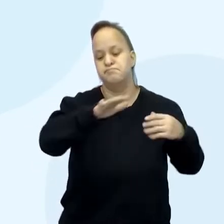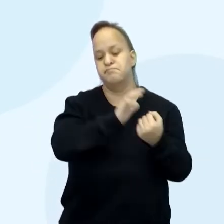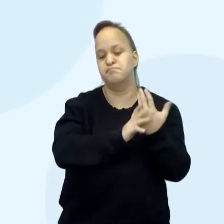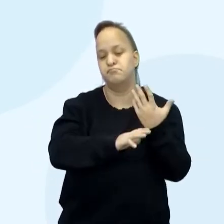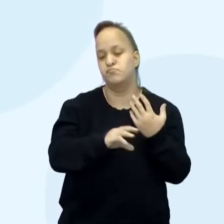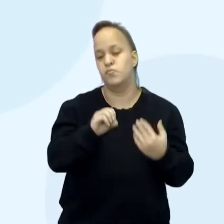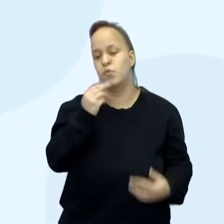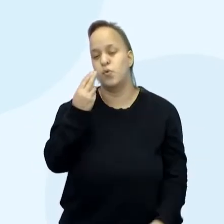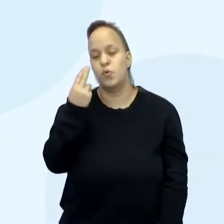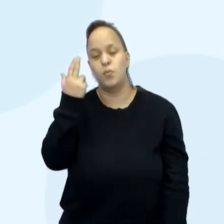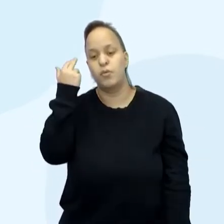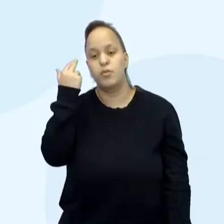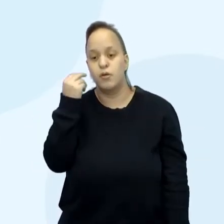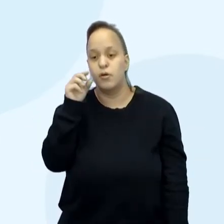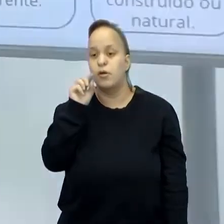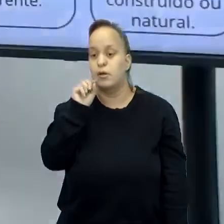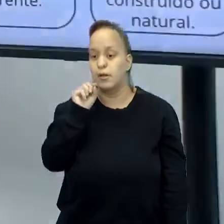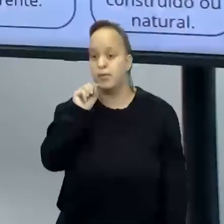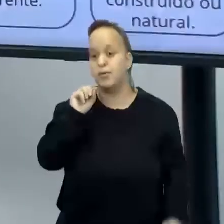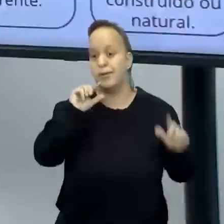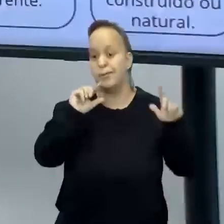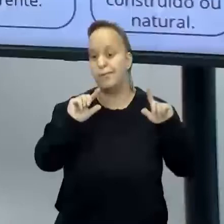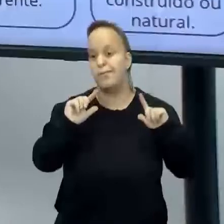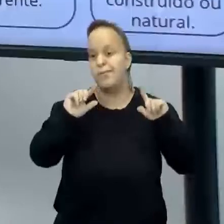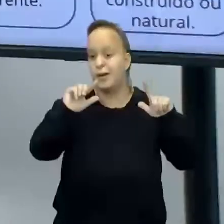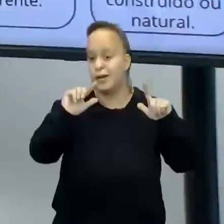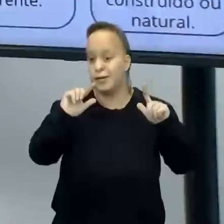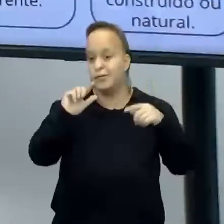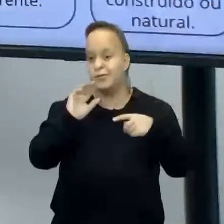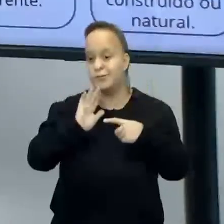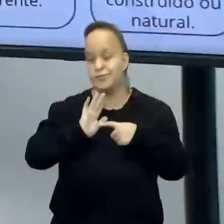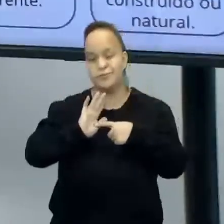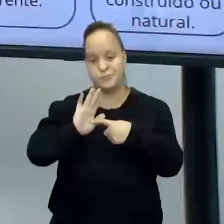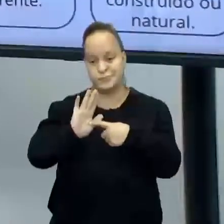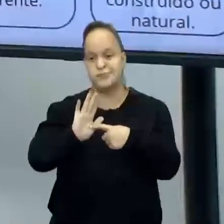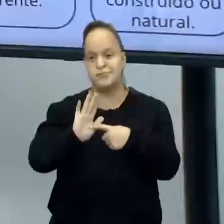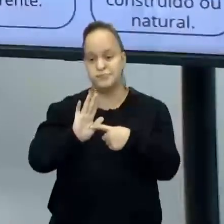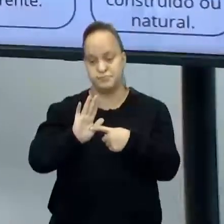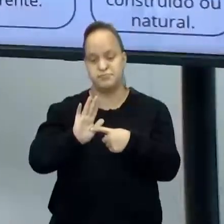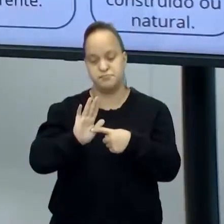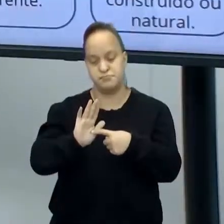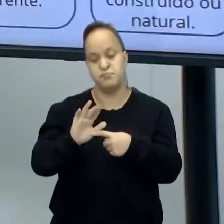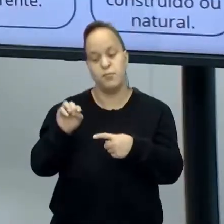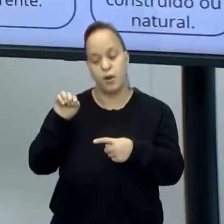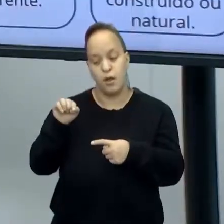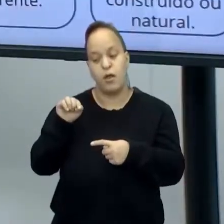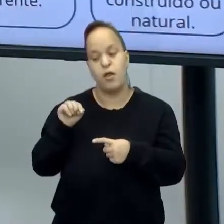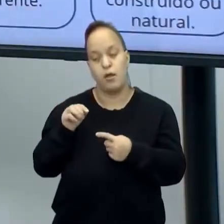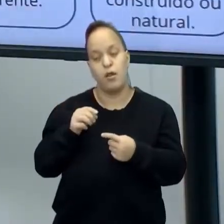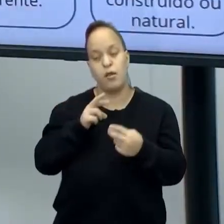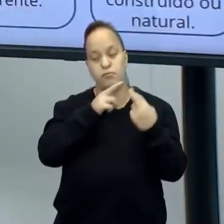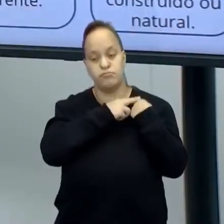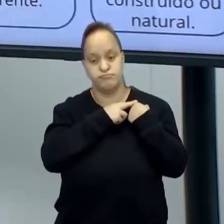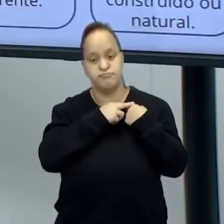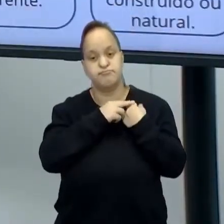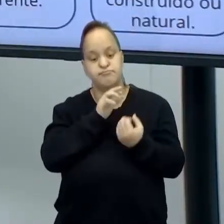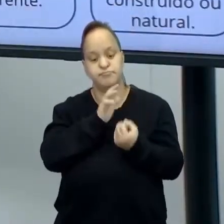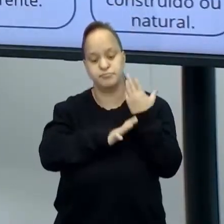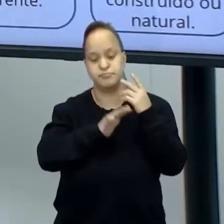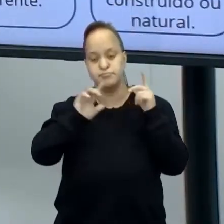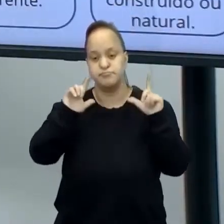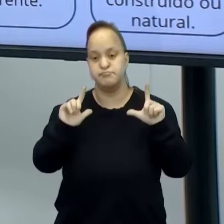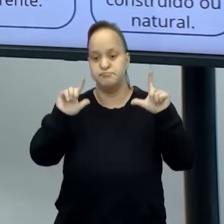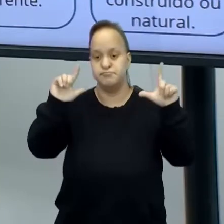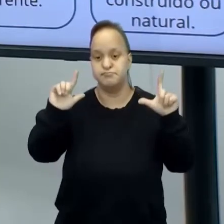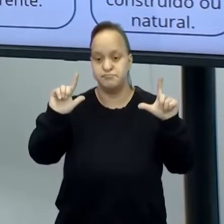Então, são as placas de sinalizações, esses símbolos, esses signos aí, são essas placas de sinalizações que a gente vê. Então,